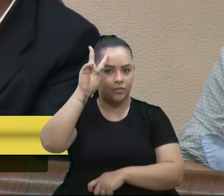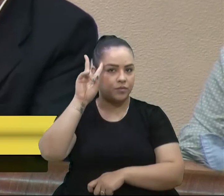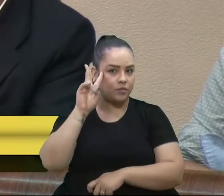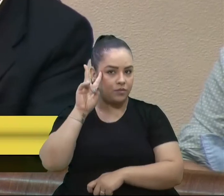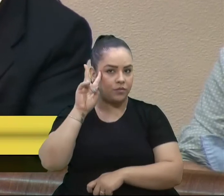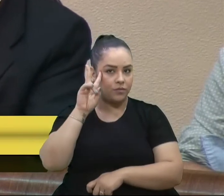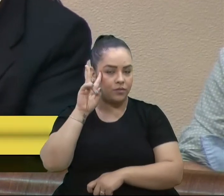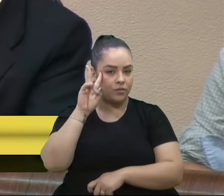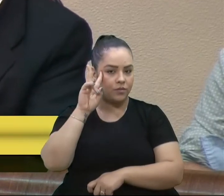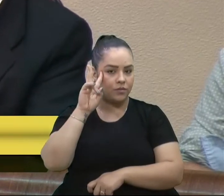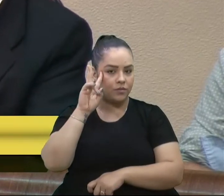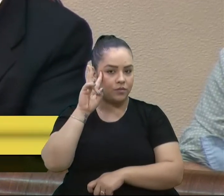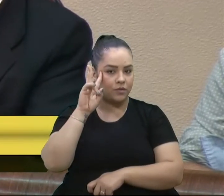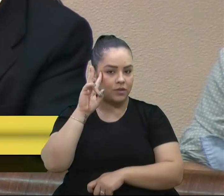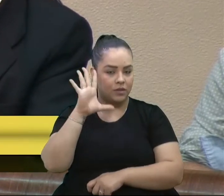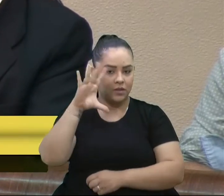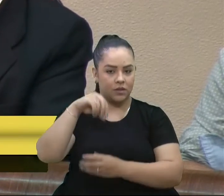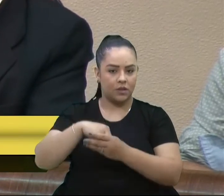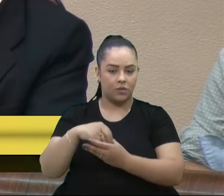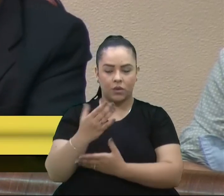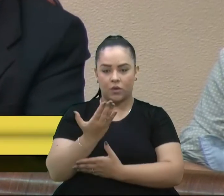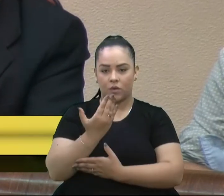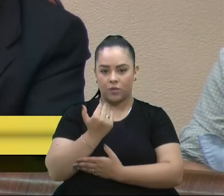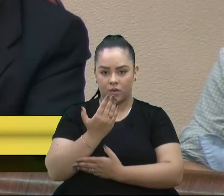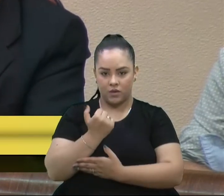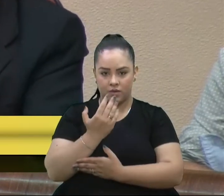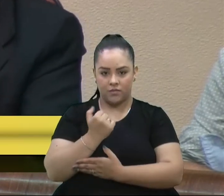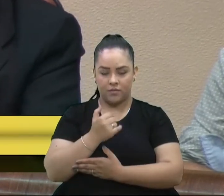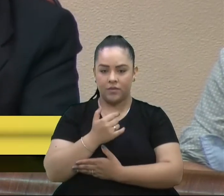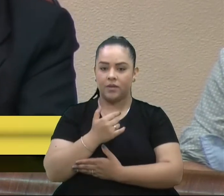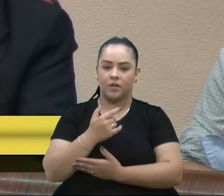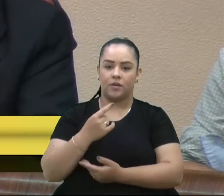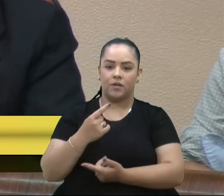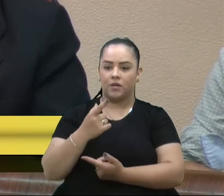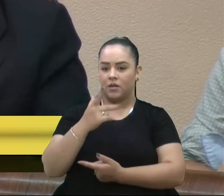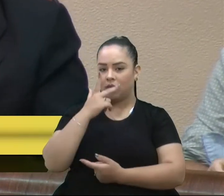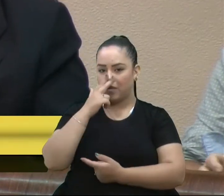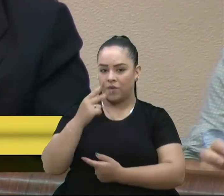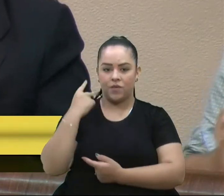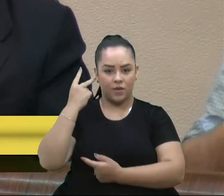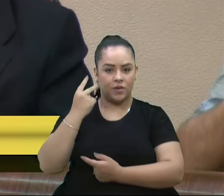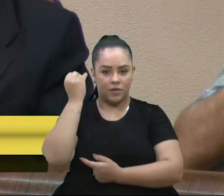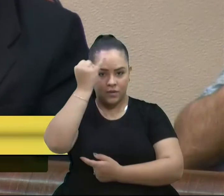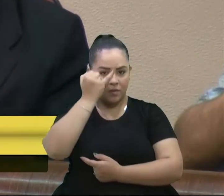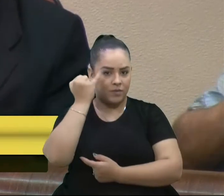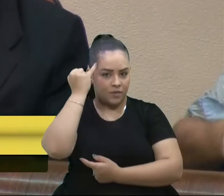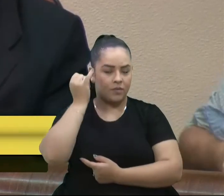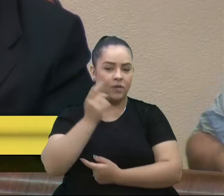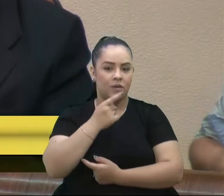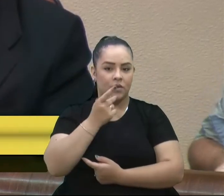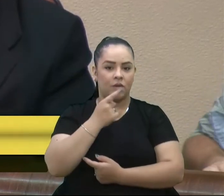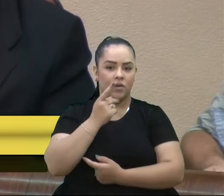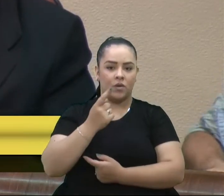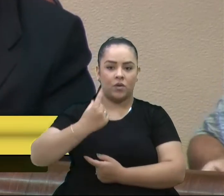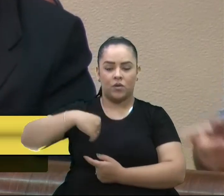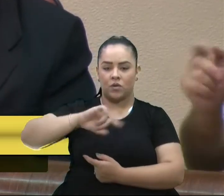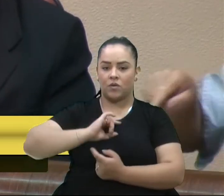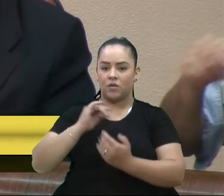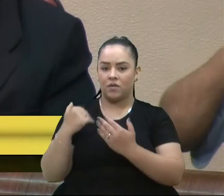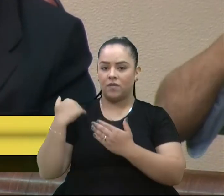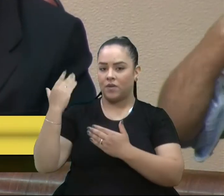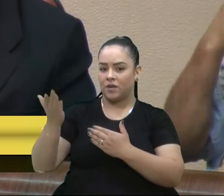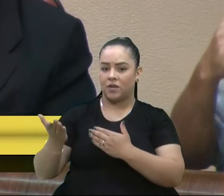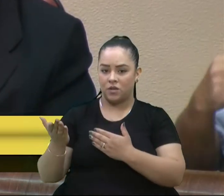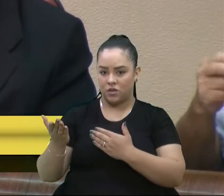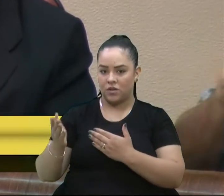nos alimentos. Nos alimentos. E que, como o vereador D'Ambrosio colocou muito bem, lá na frente, a saúde vai ter que